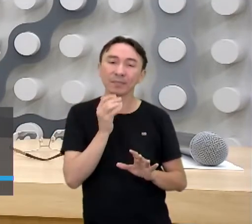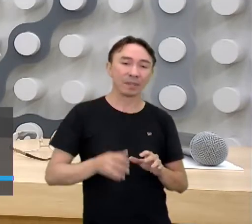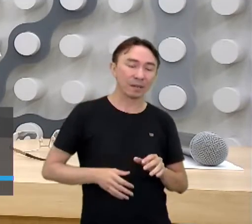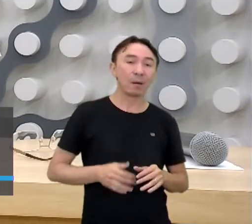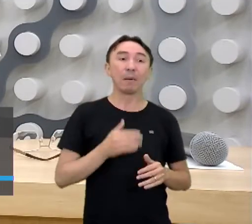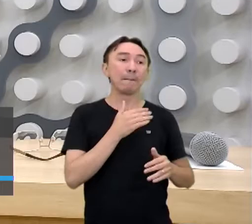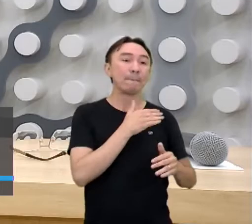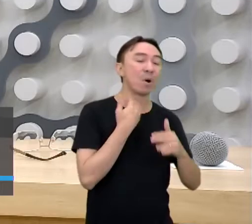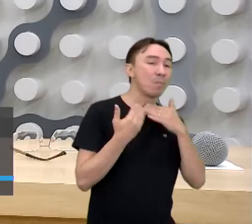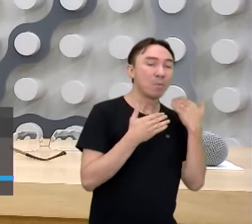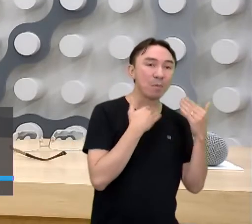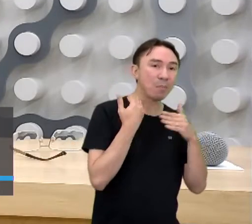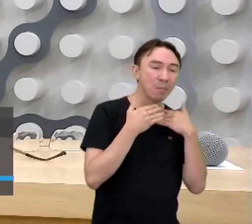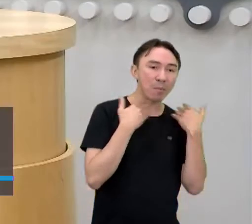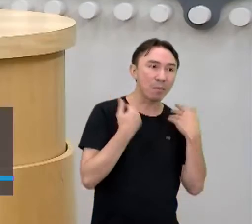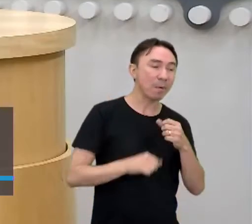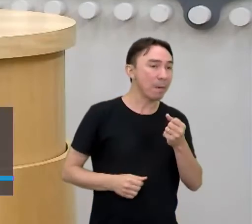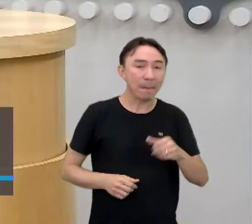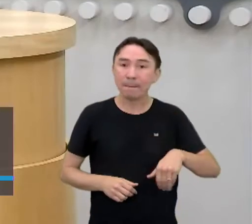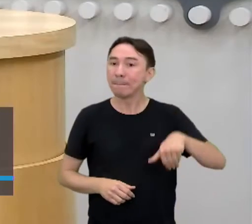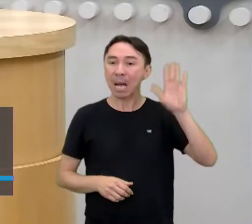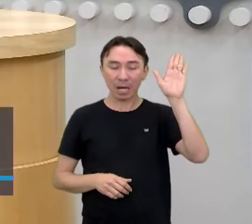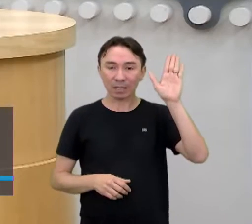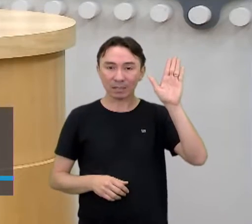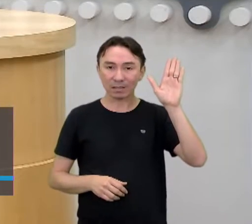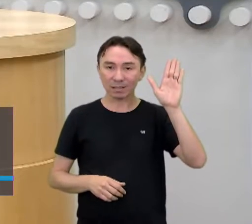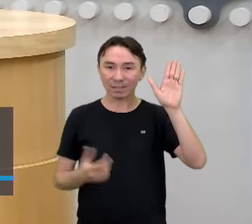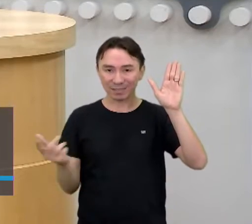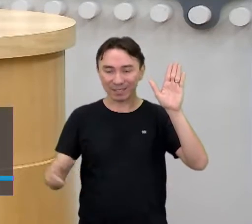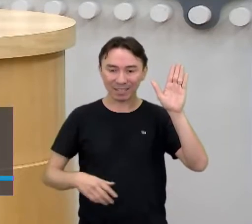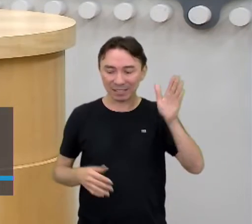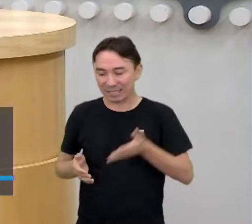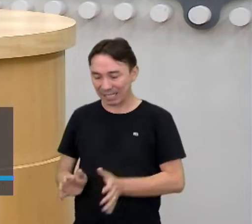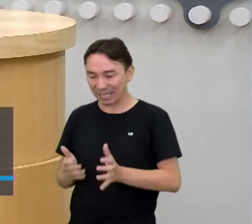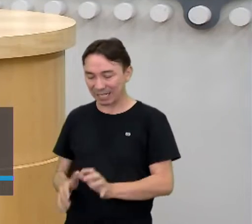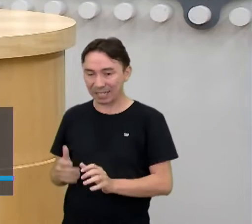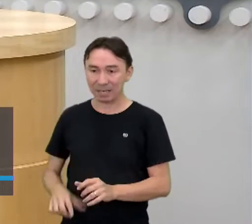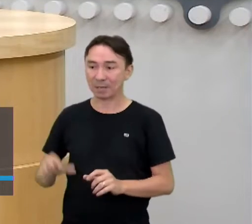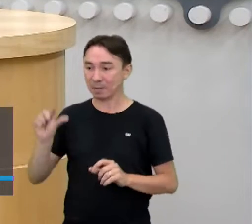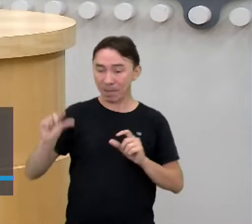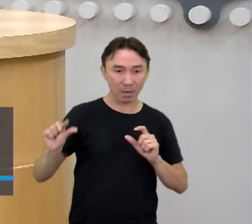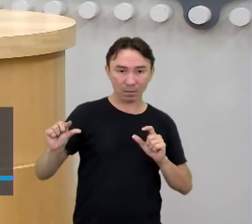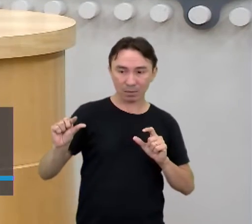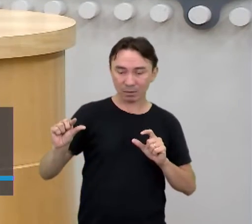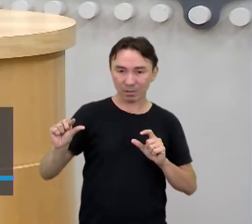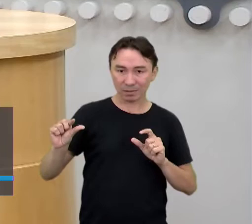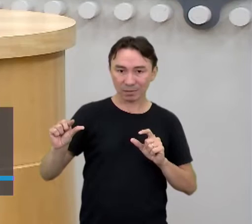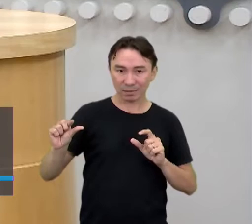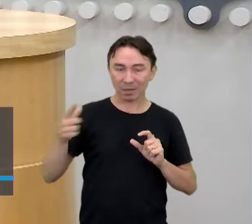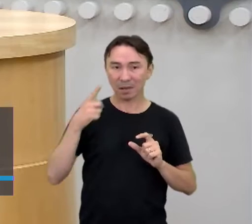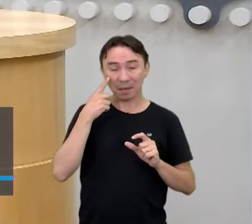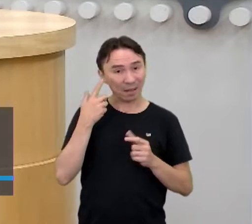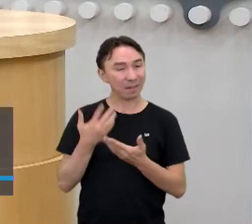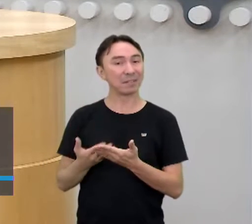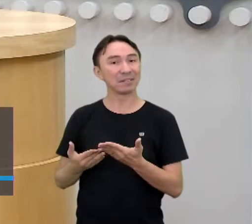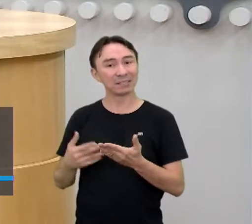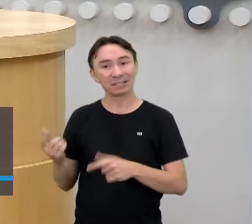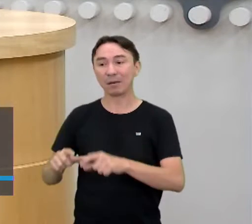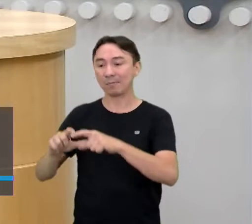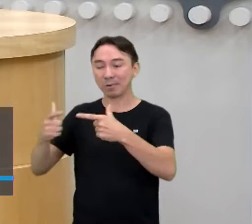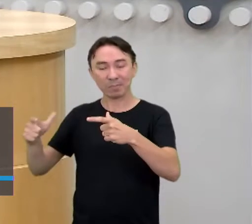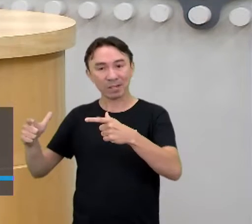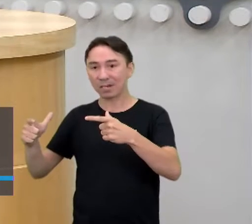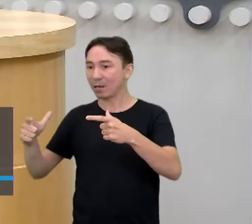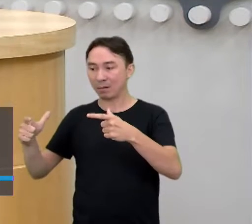crescimento vegetativo, ele é negativo. Ou seja, a população, no decorrer dos anos, está